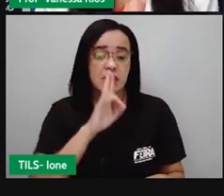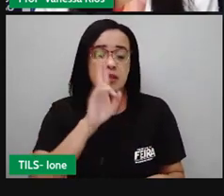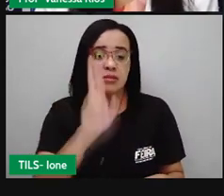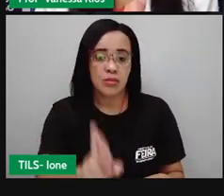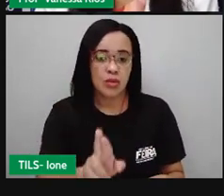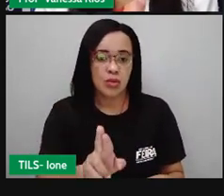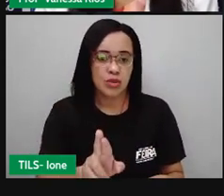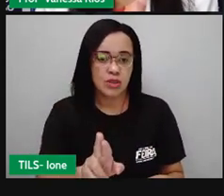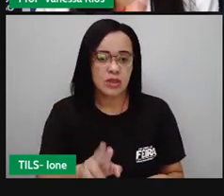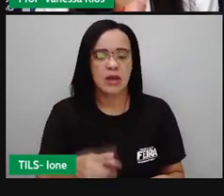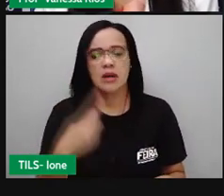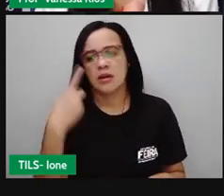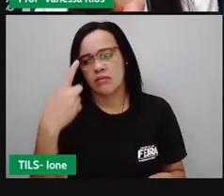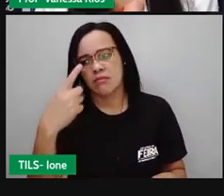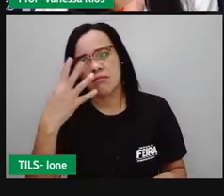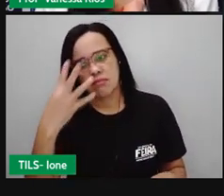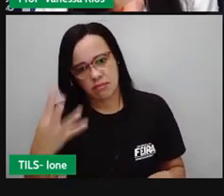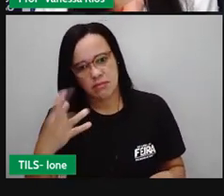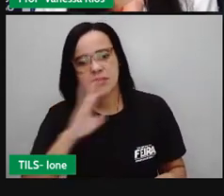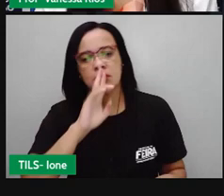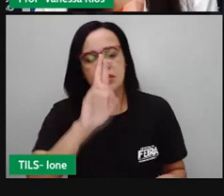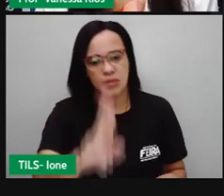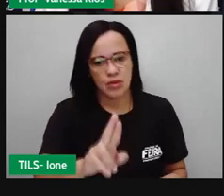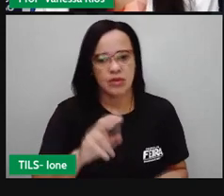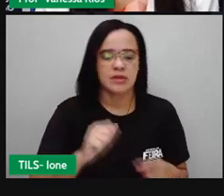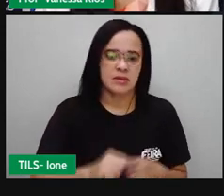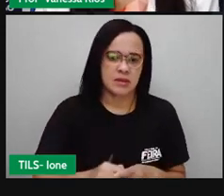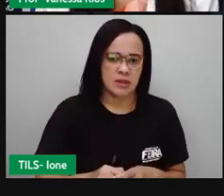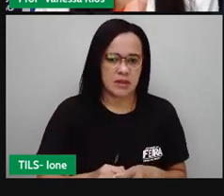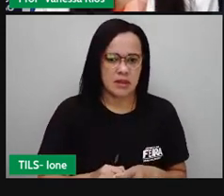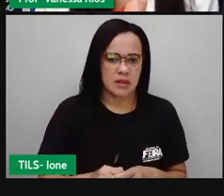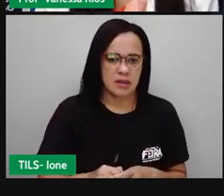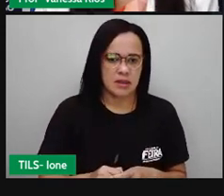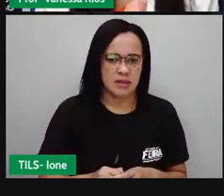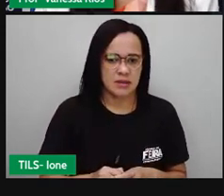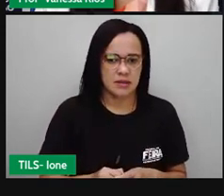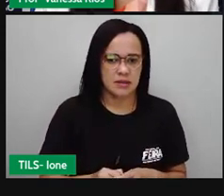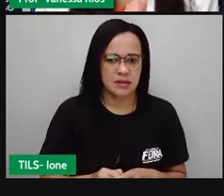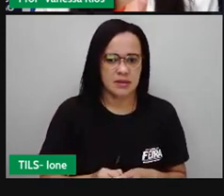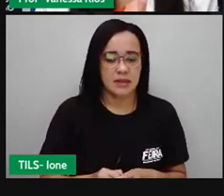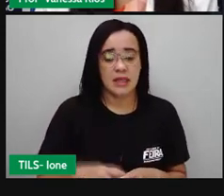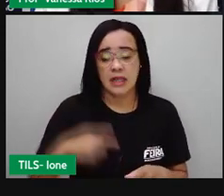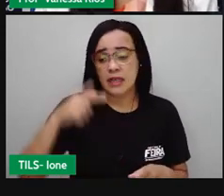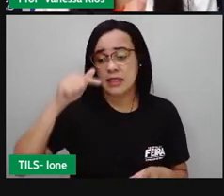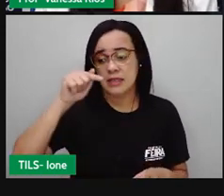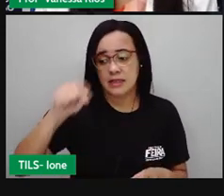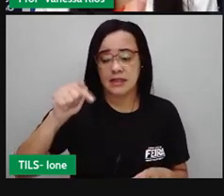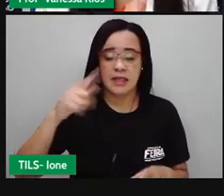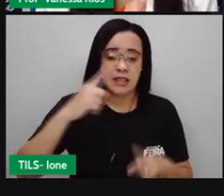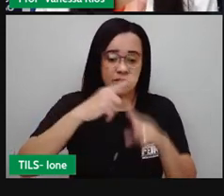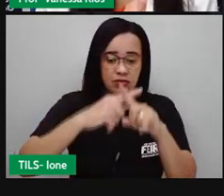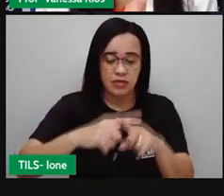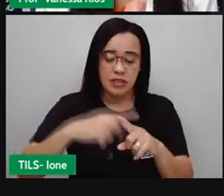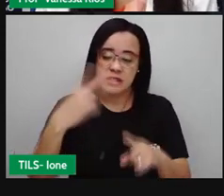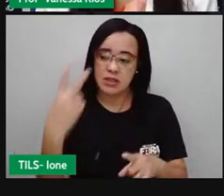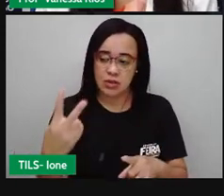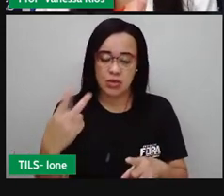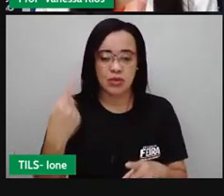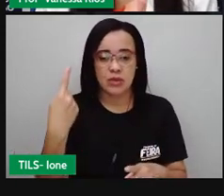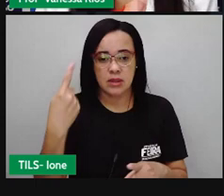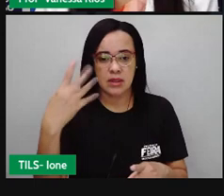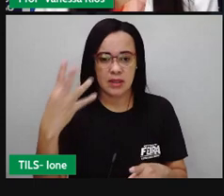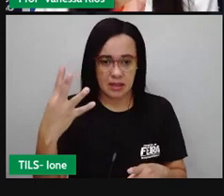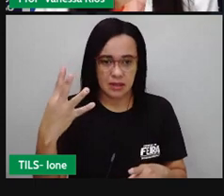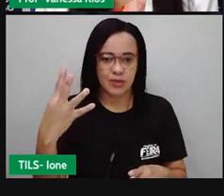14, não é? Então, sete vezes dois é igual a 14. Sendo assim, quando a própria pergunta